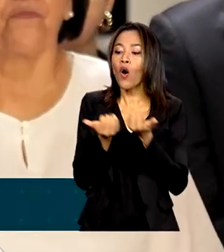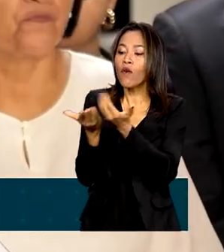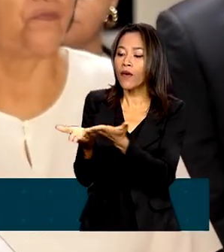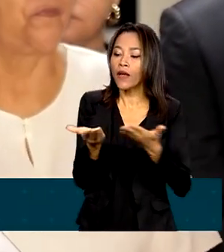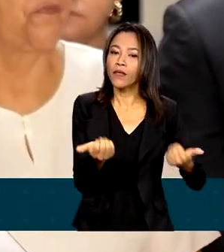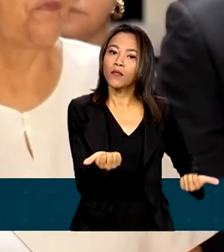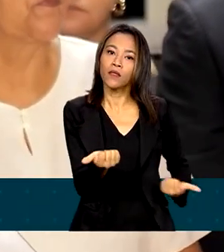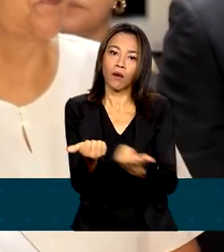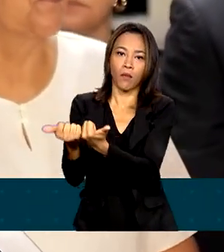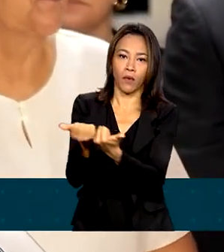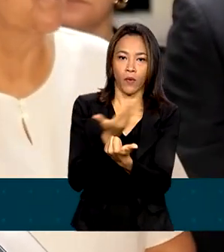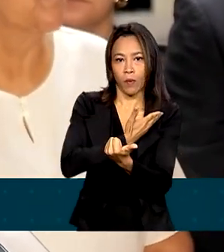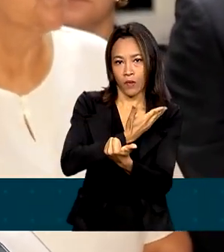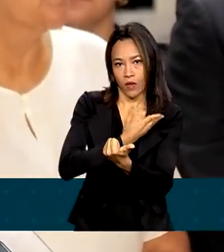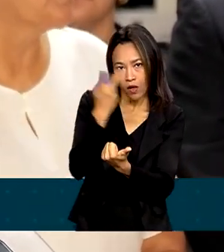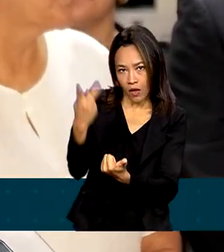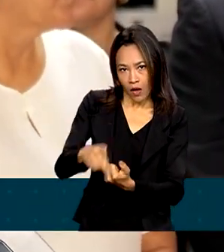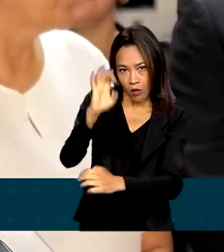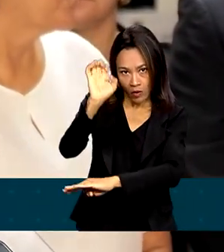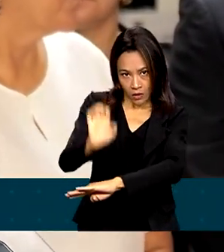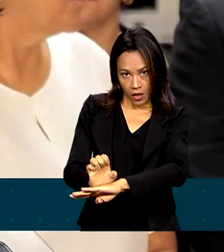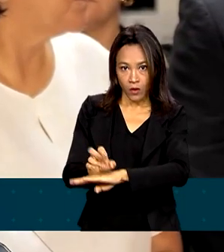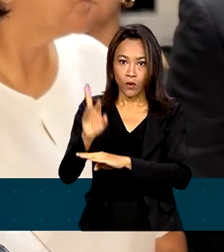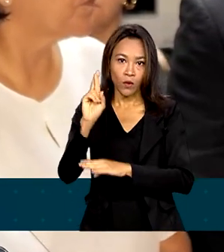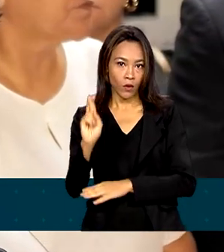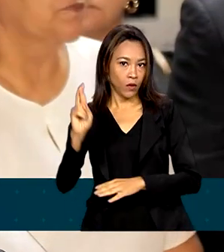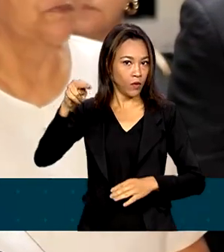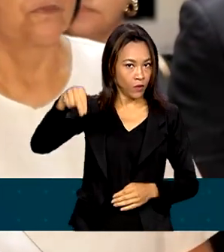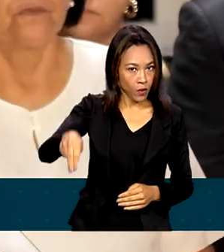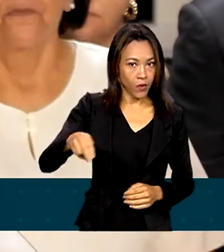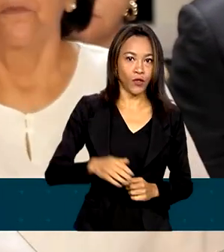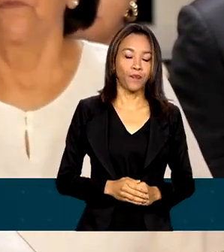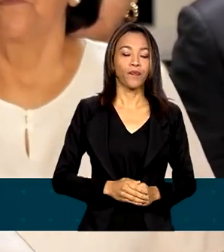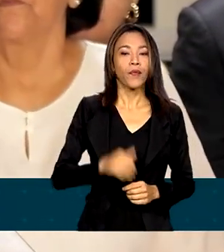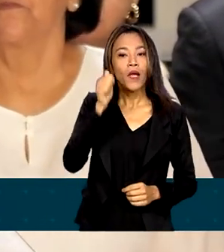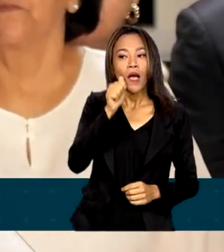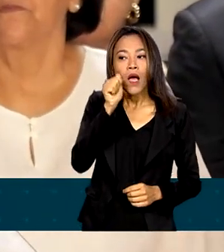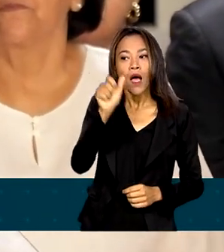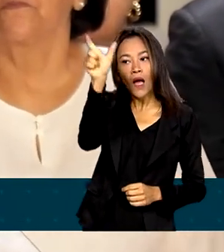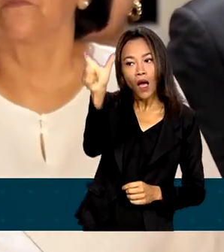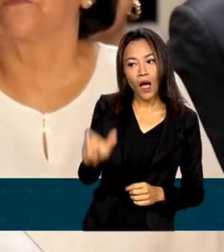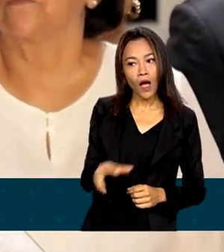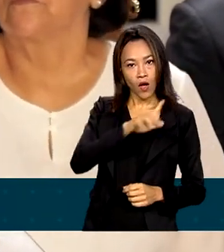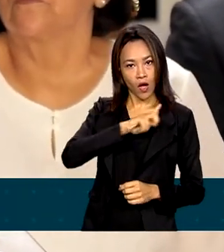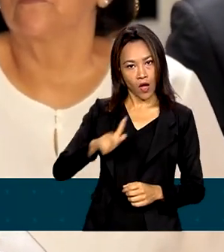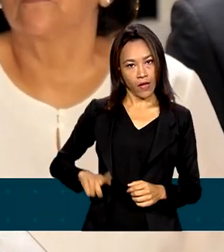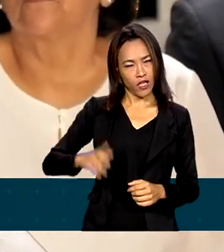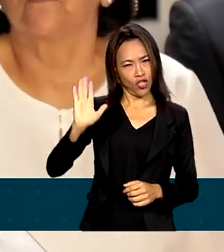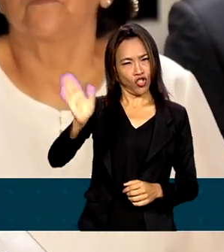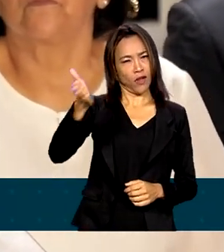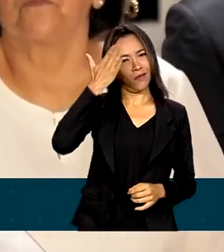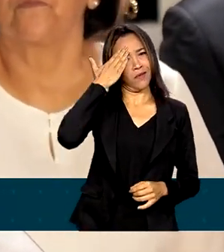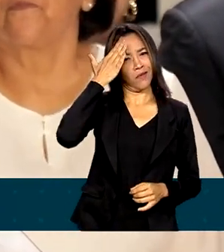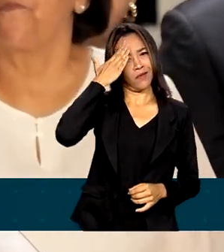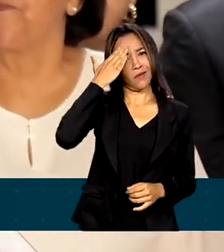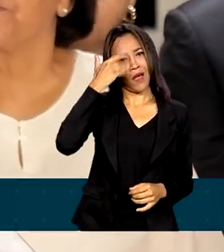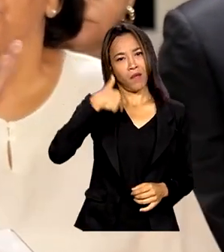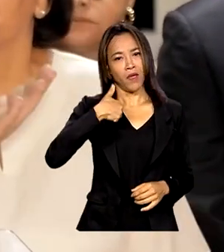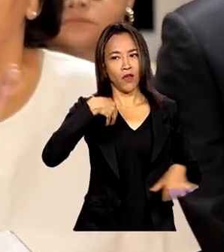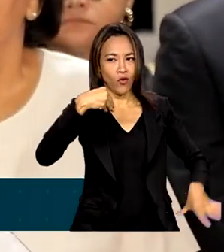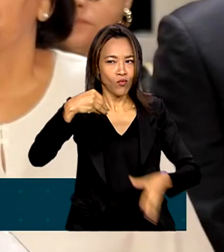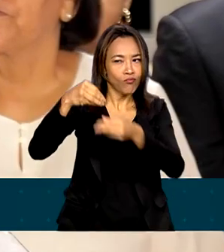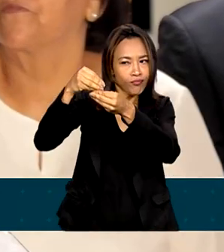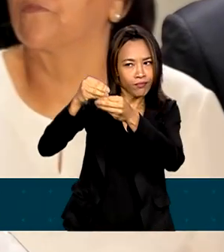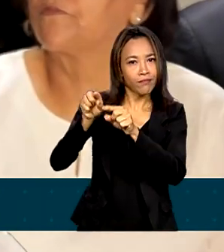amiga ao Rio Grande do Norte. A governadora já sabe, e eu tenho reiterado, que ela já